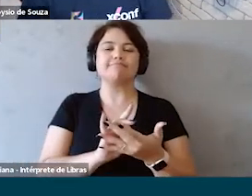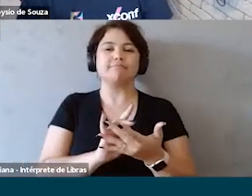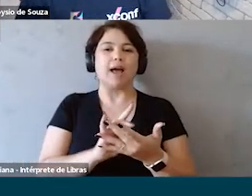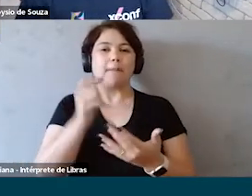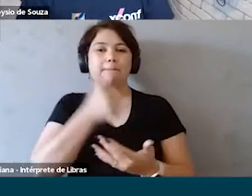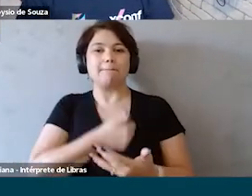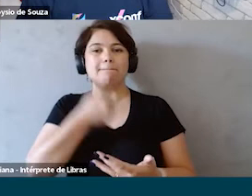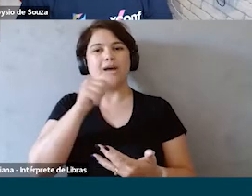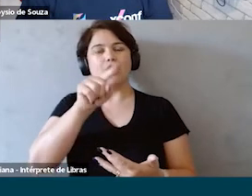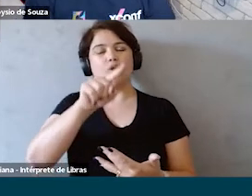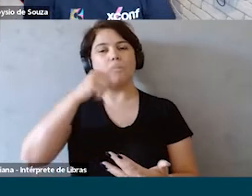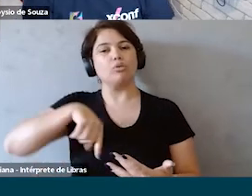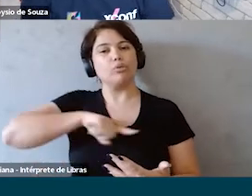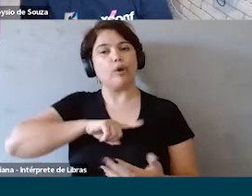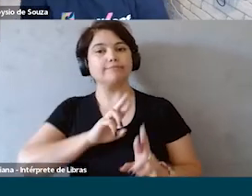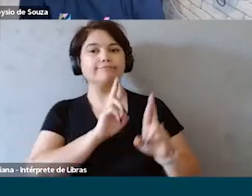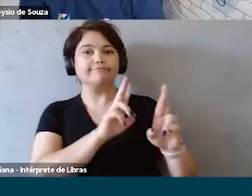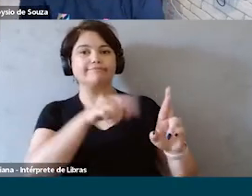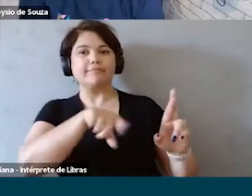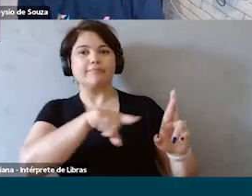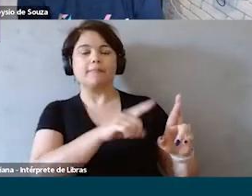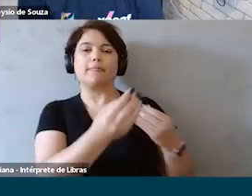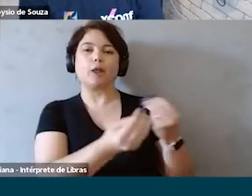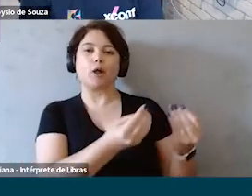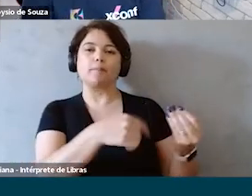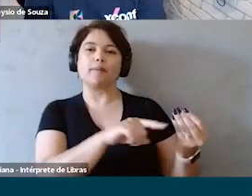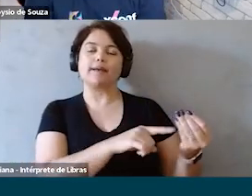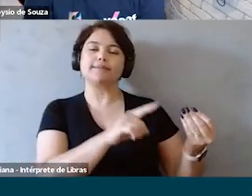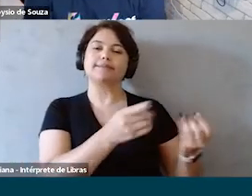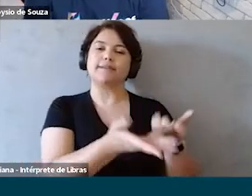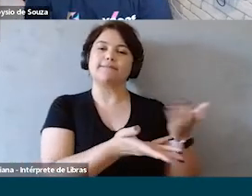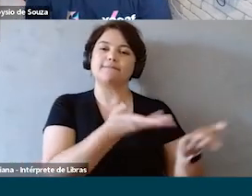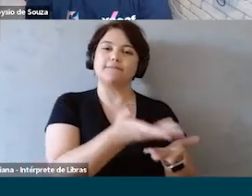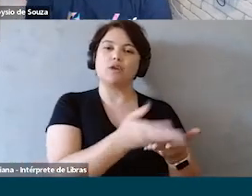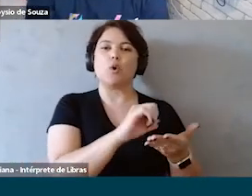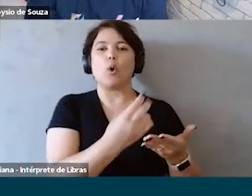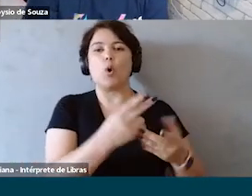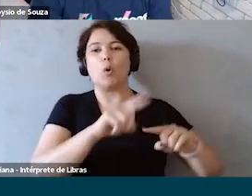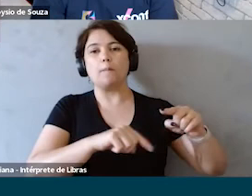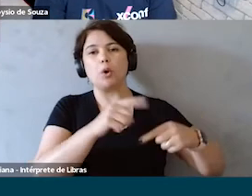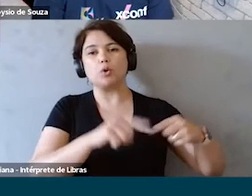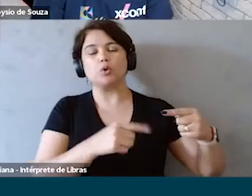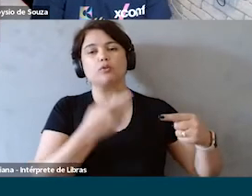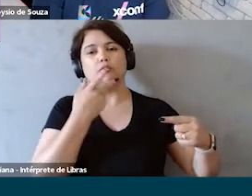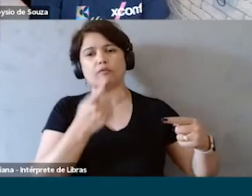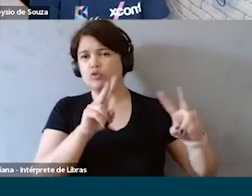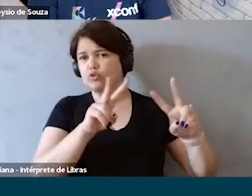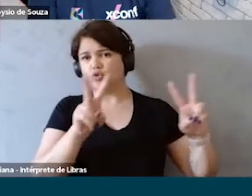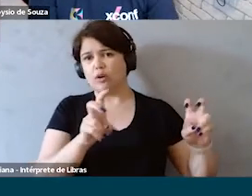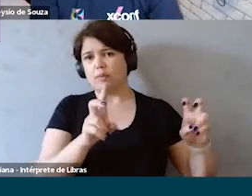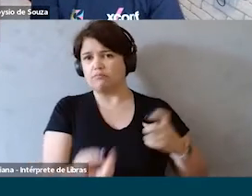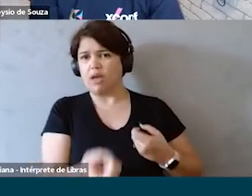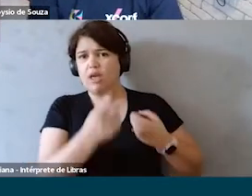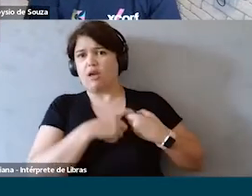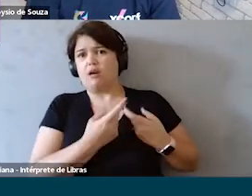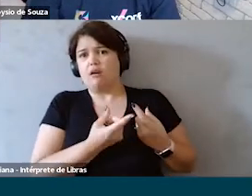setar melhor as expectativas que a gente tem sobre aquela feature sobre aquele serviço ou sobre aquele produto e aí eu estou falando de ROI mesmo